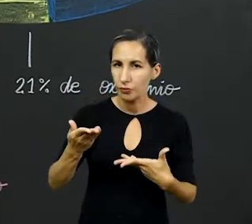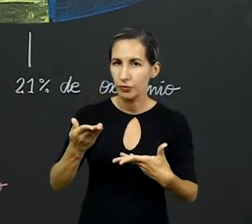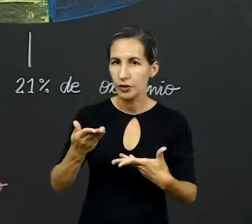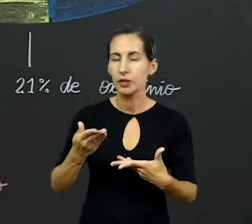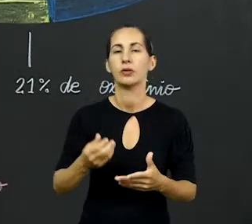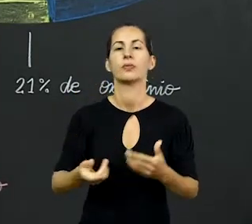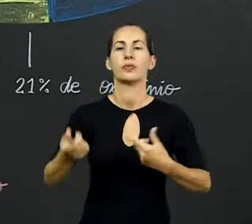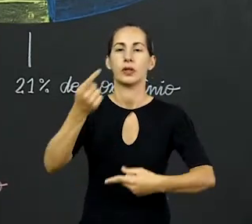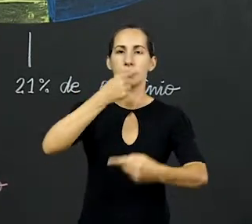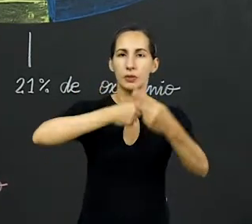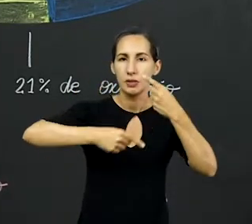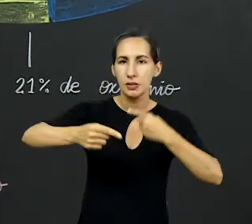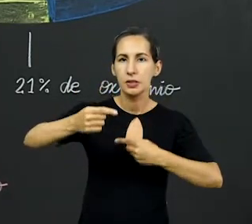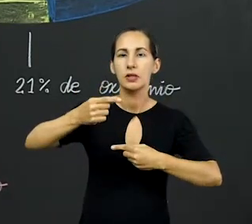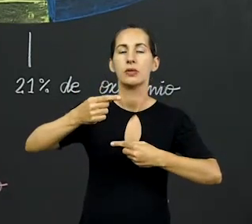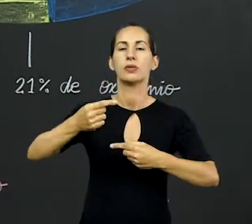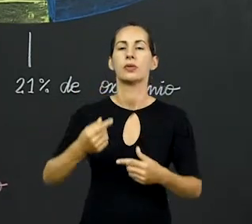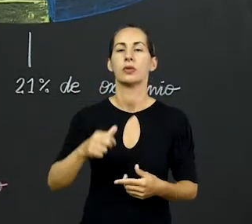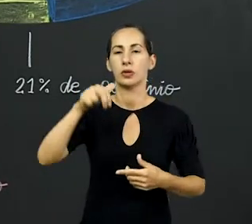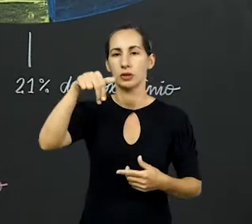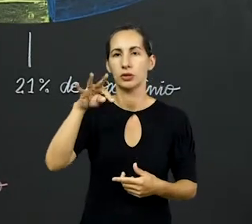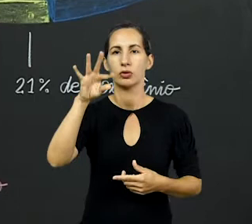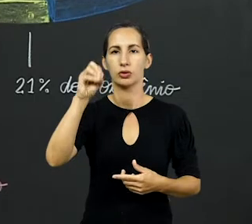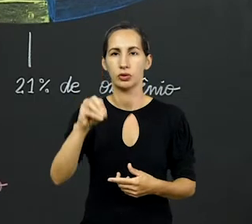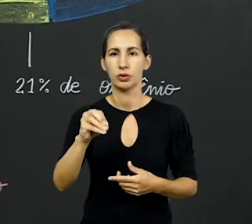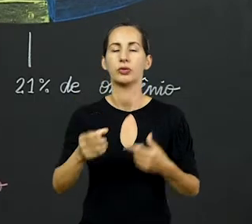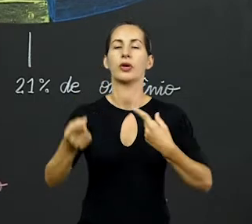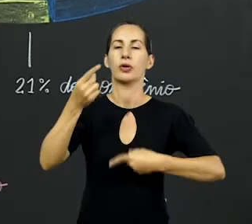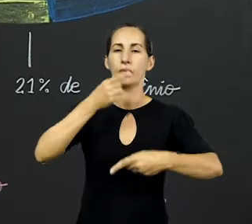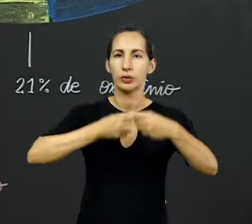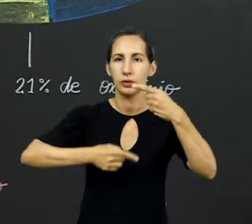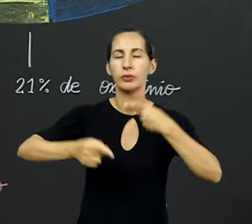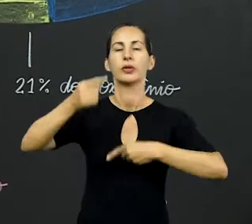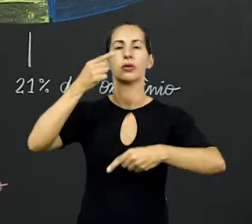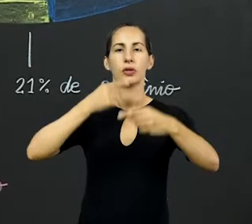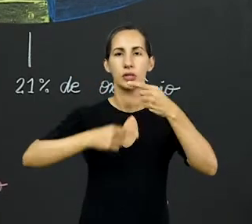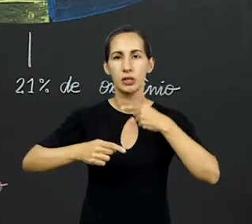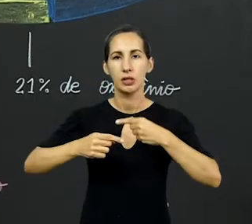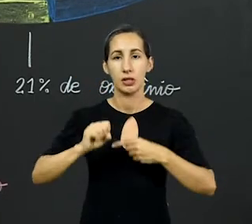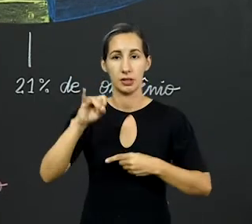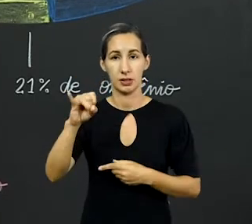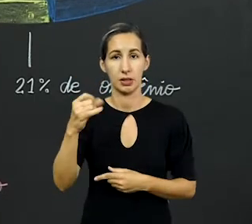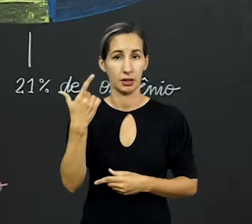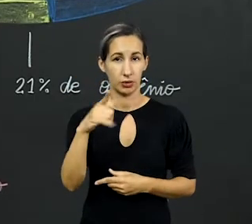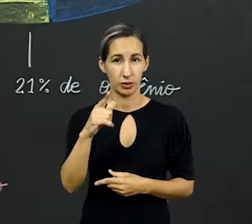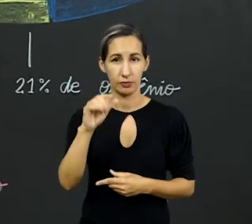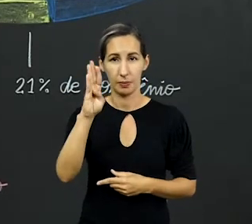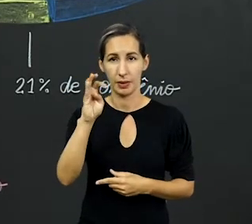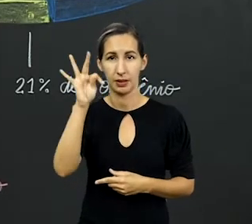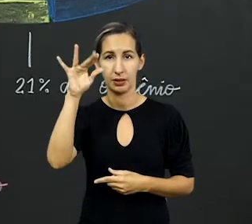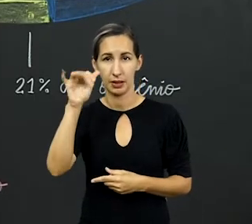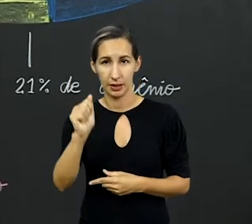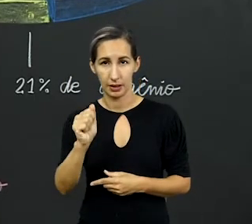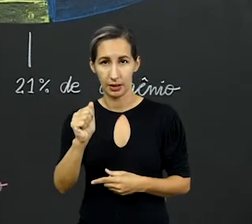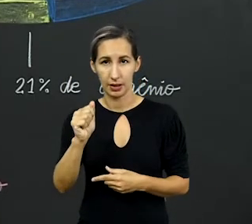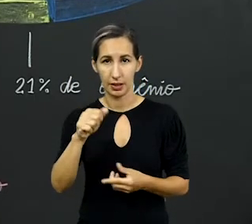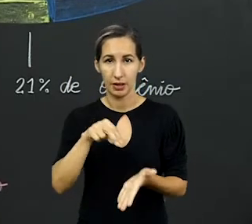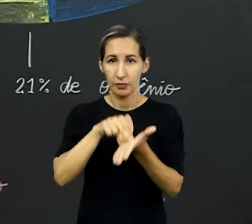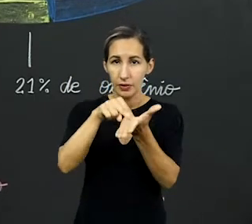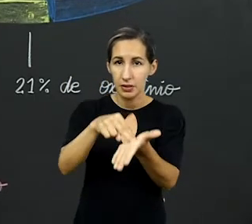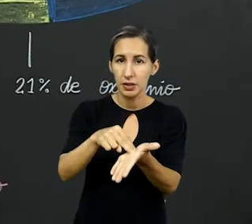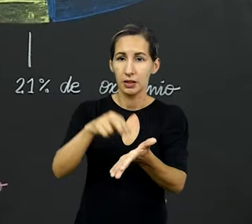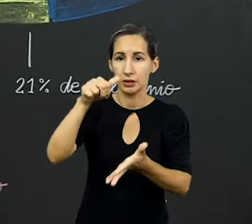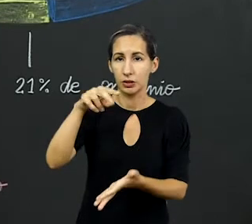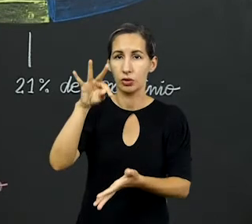parte do ciclo, eliminando aí nitrogênio e vai continuar circulando. Então, se eu não tivesse essas bactérias, que são fixadoras de